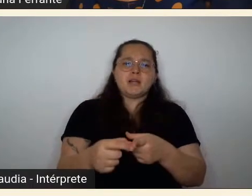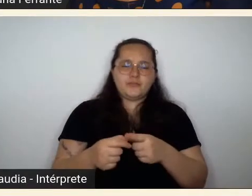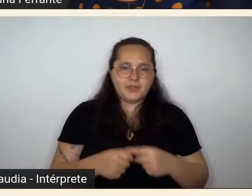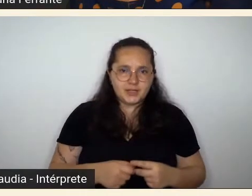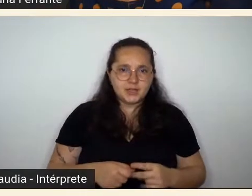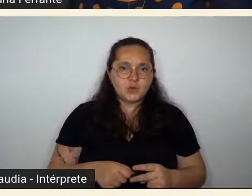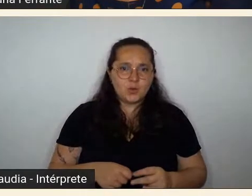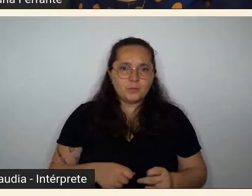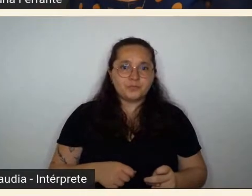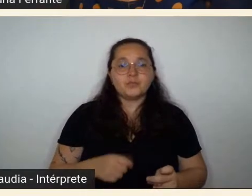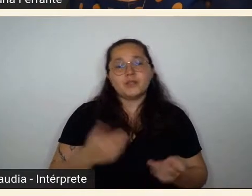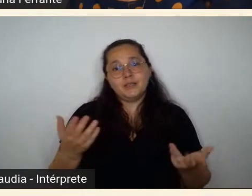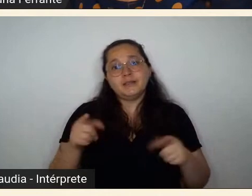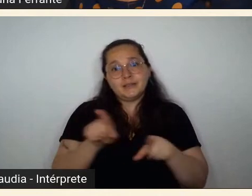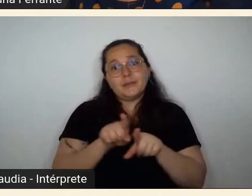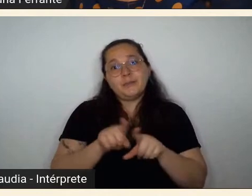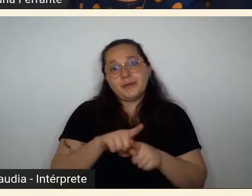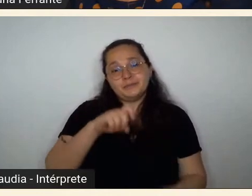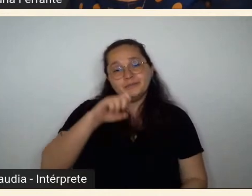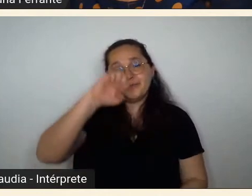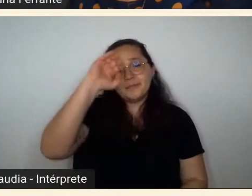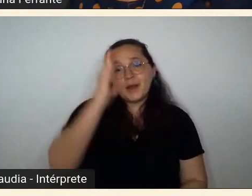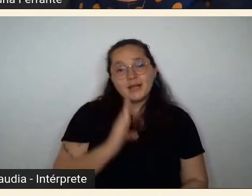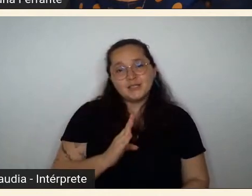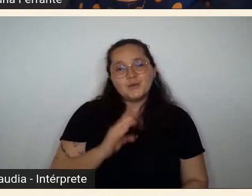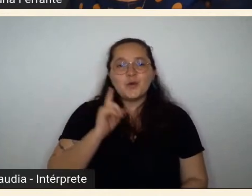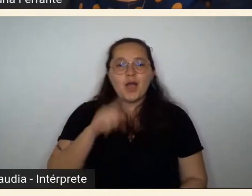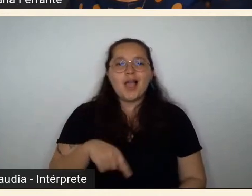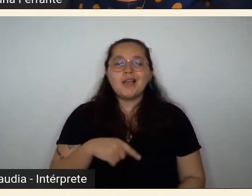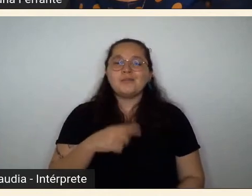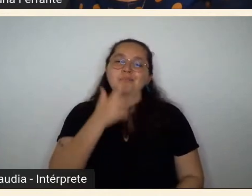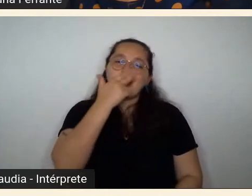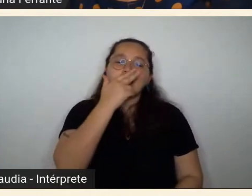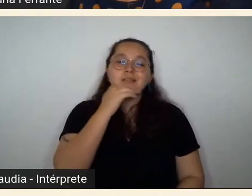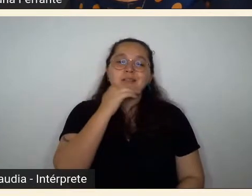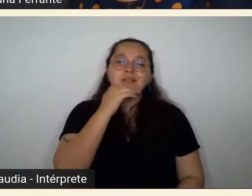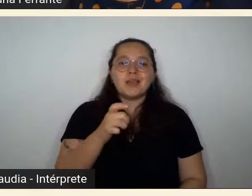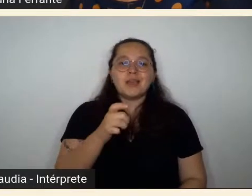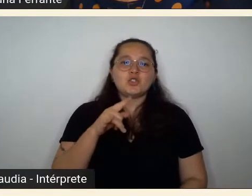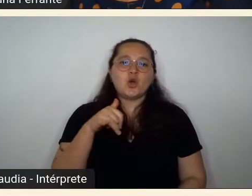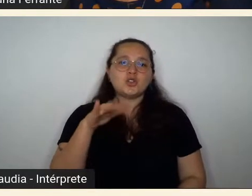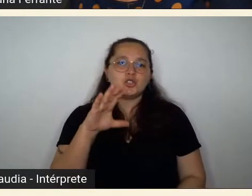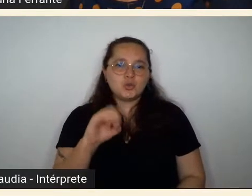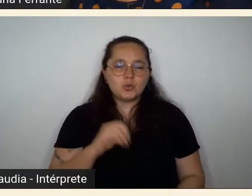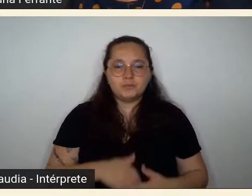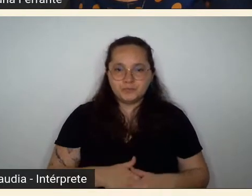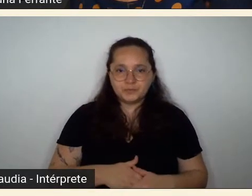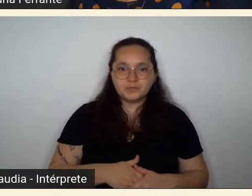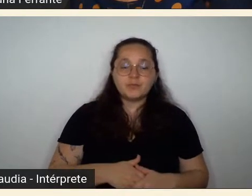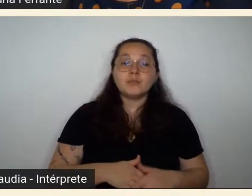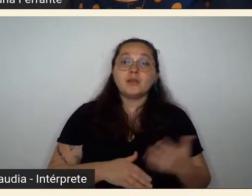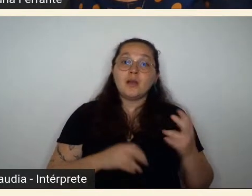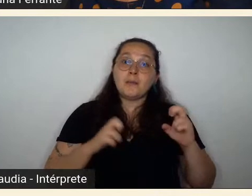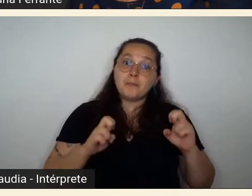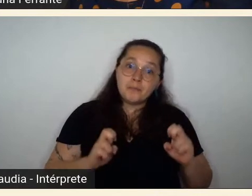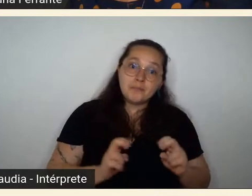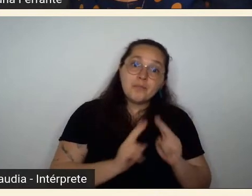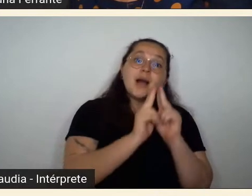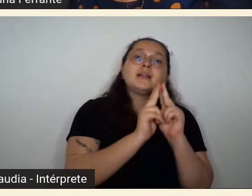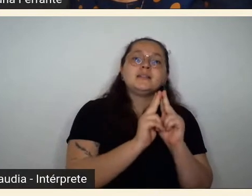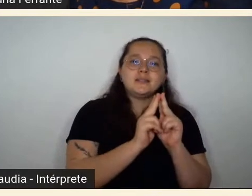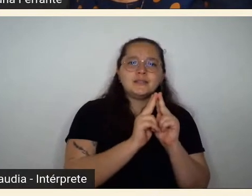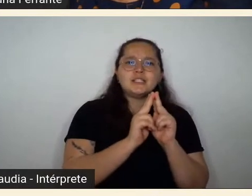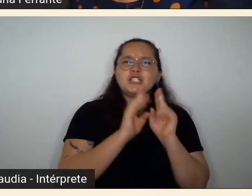é visto como exótico para comporem as suas obras Paris como a Tarsila falava estava farta de arte